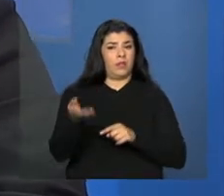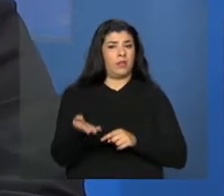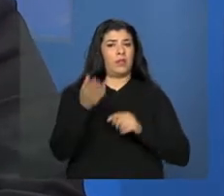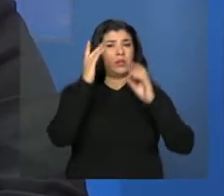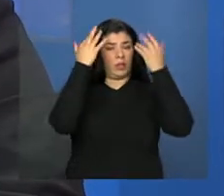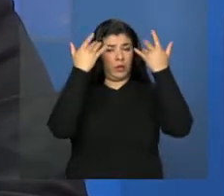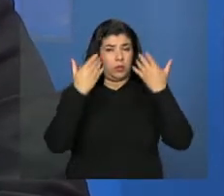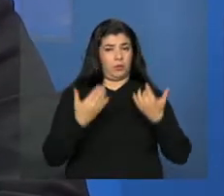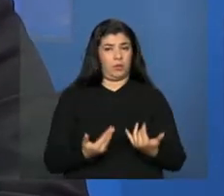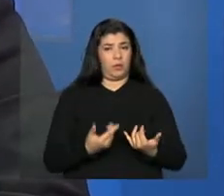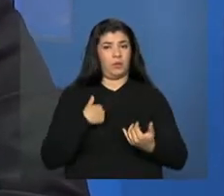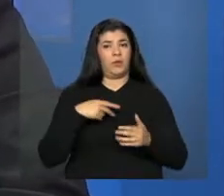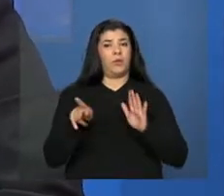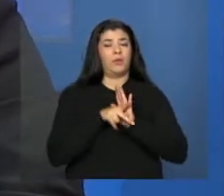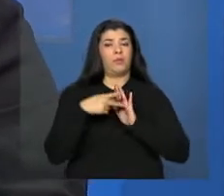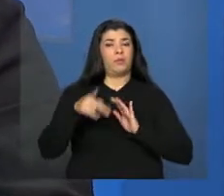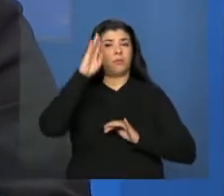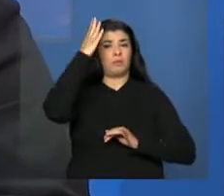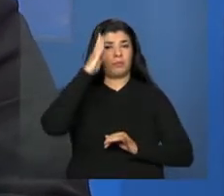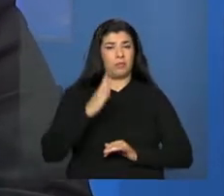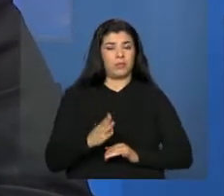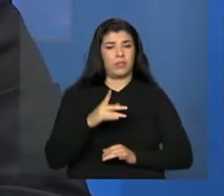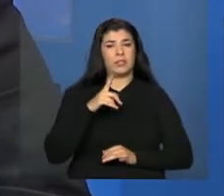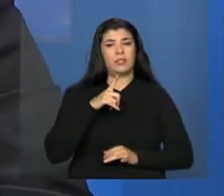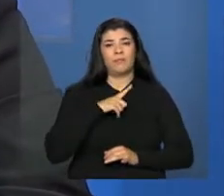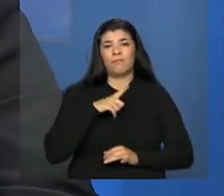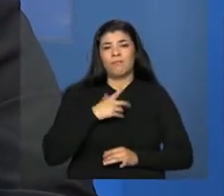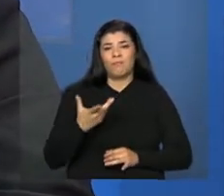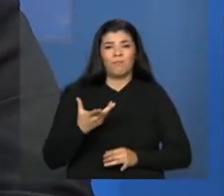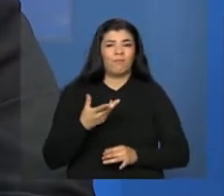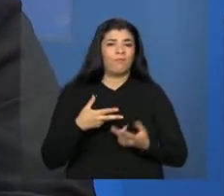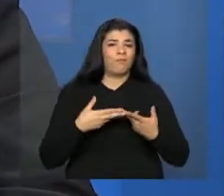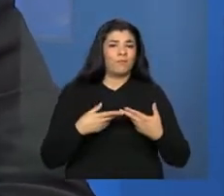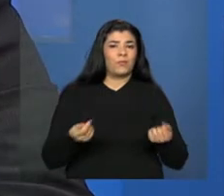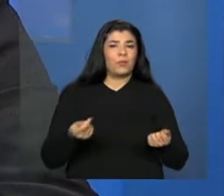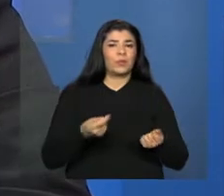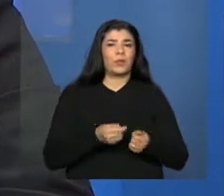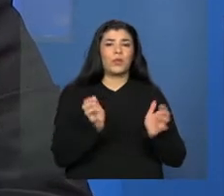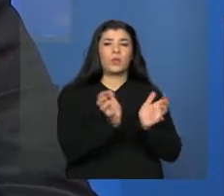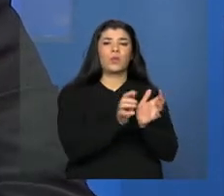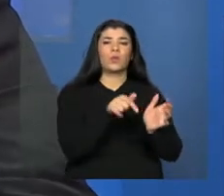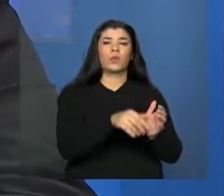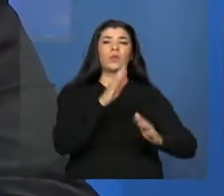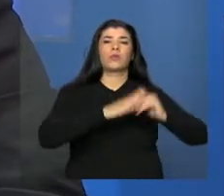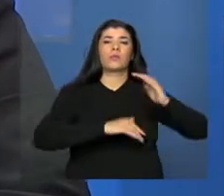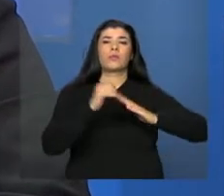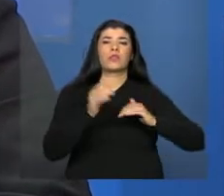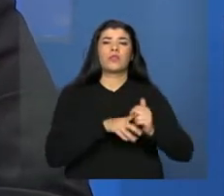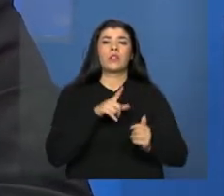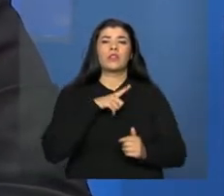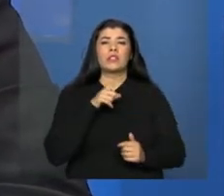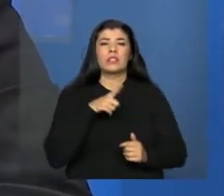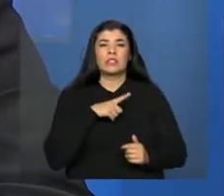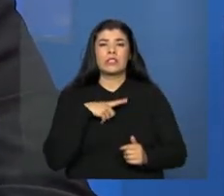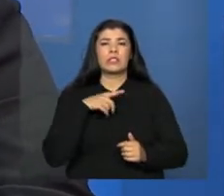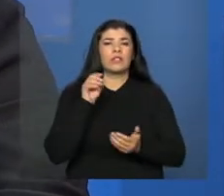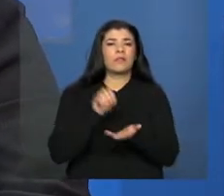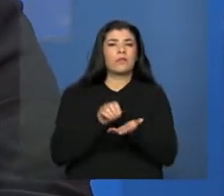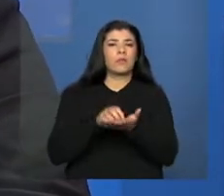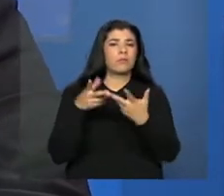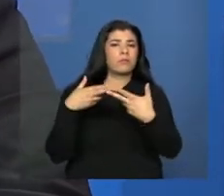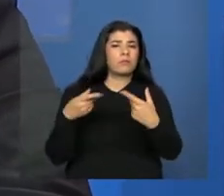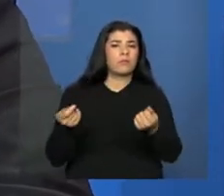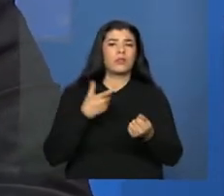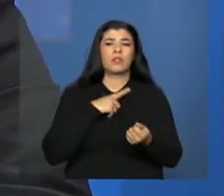hoje em dia no Brasil, infelizmente, boa parte dos profissionais são precarizados, com vínculos precários, não são